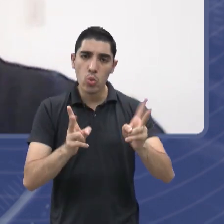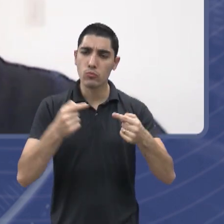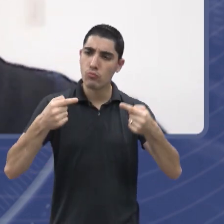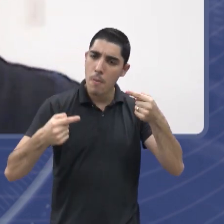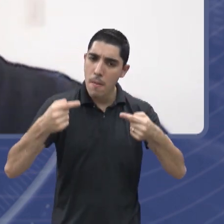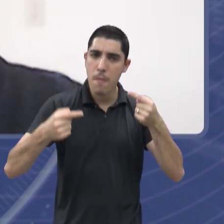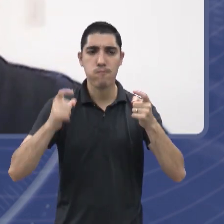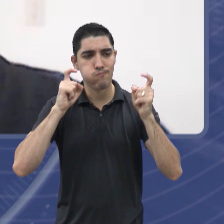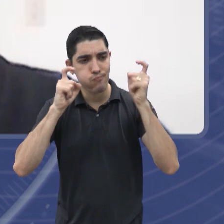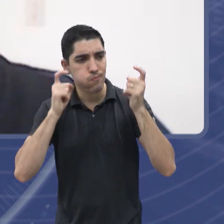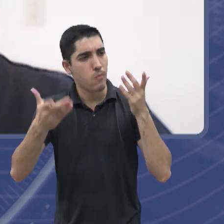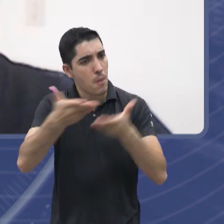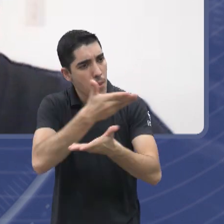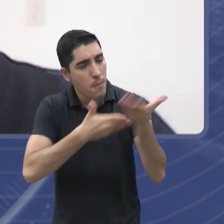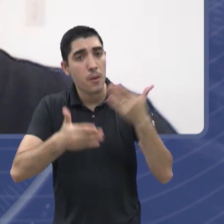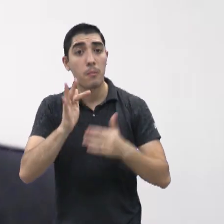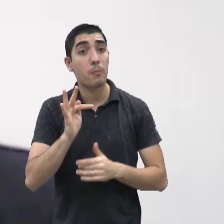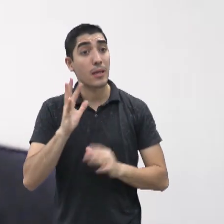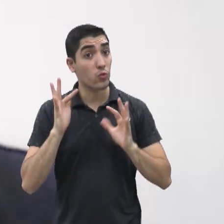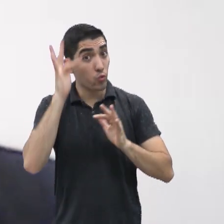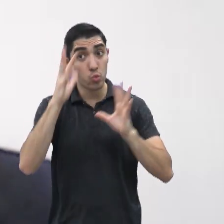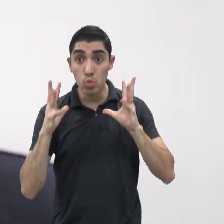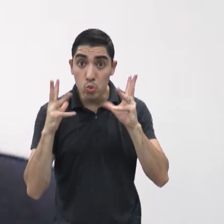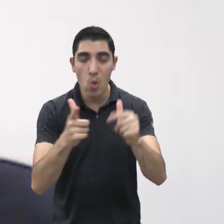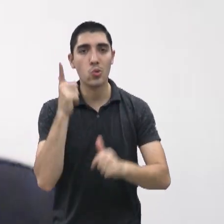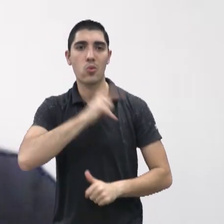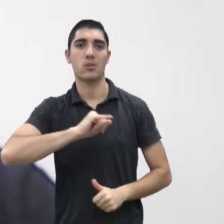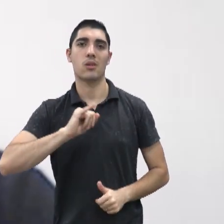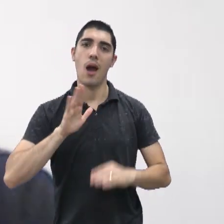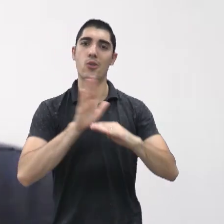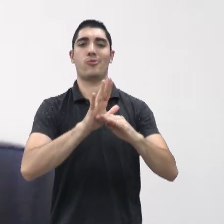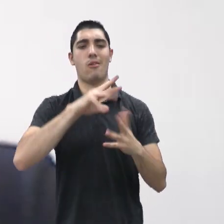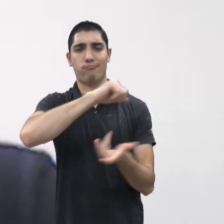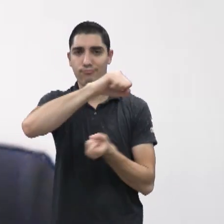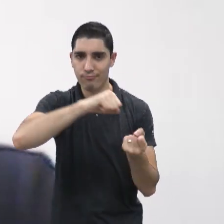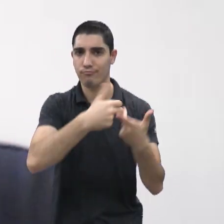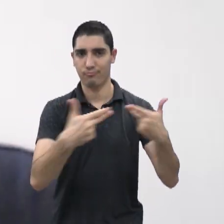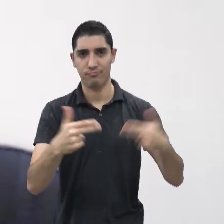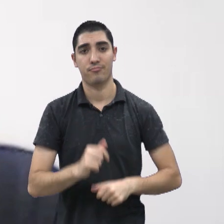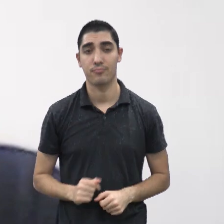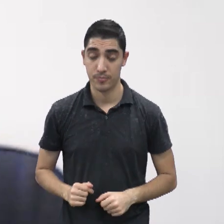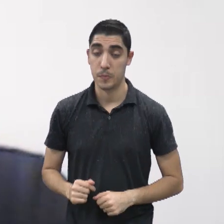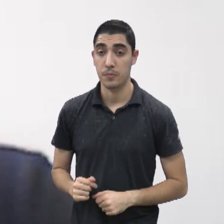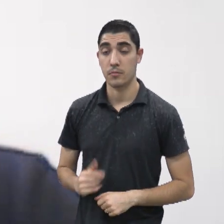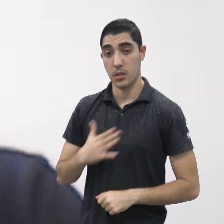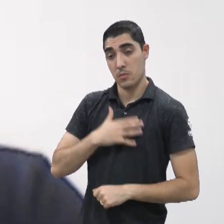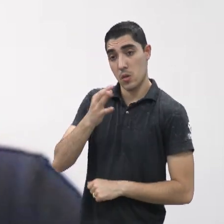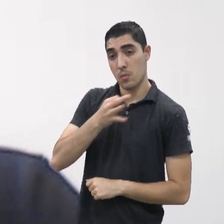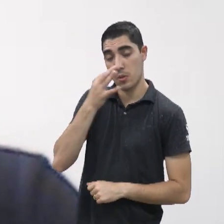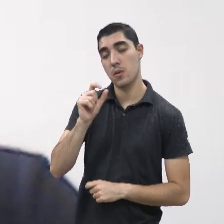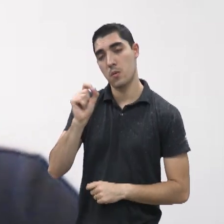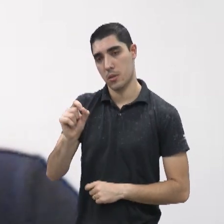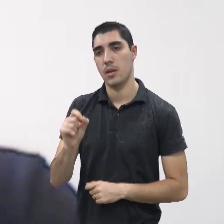mais promissor nesse sentido? Certo. Acredito que os caminhos, eles se delineiam pela,